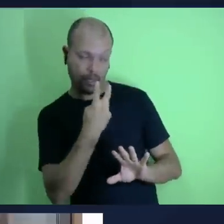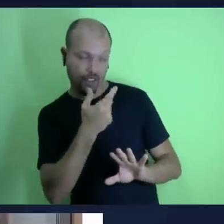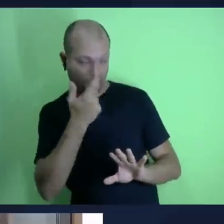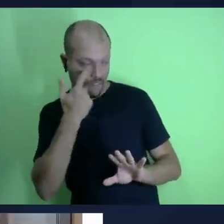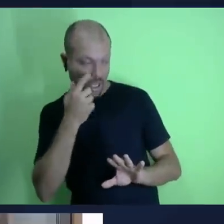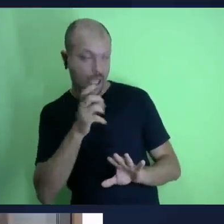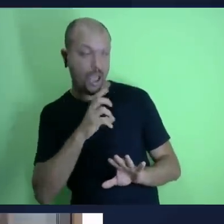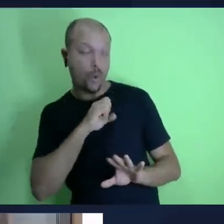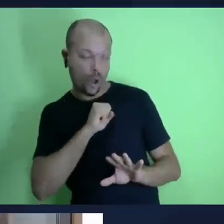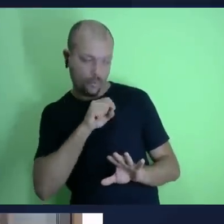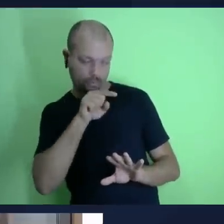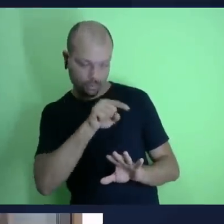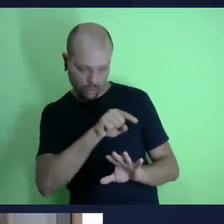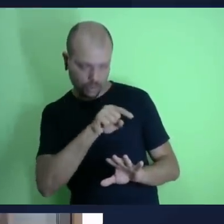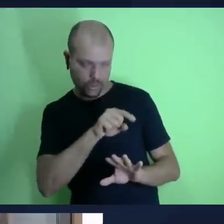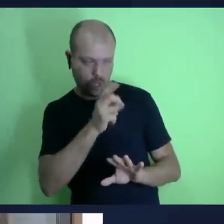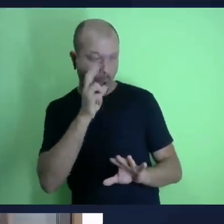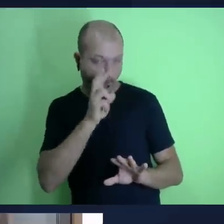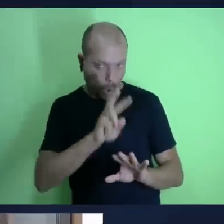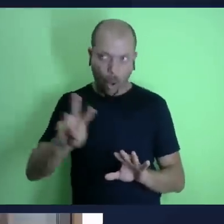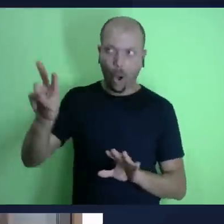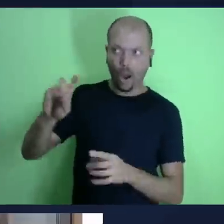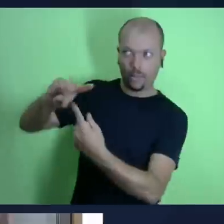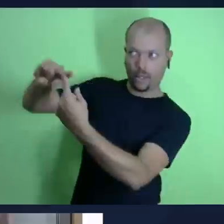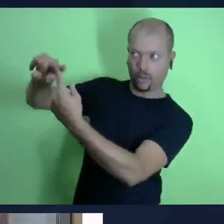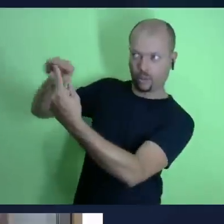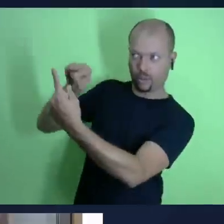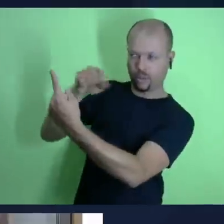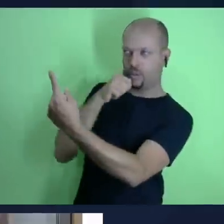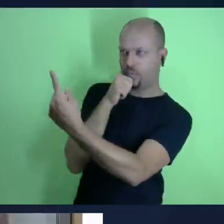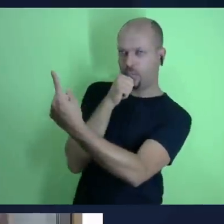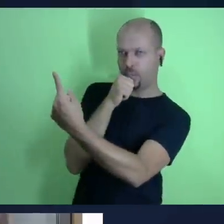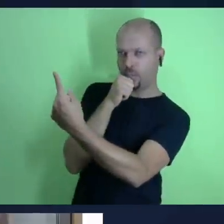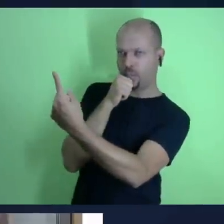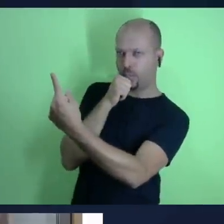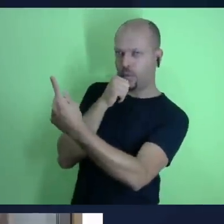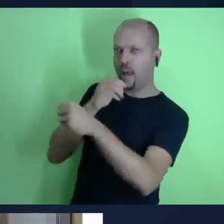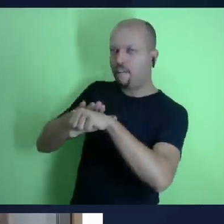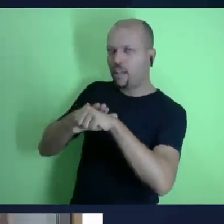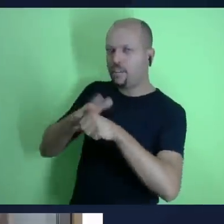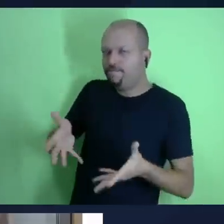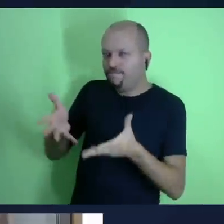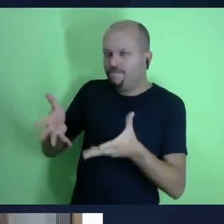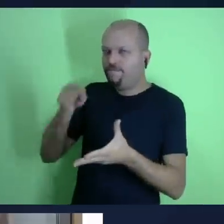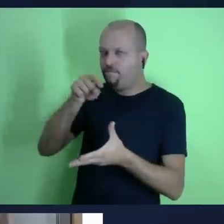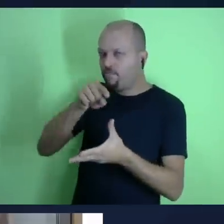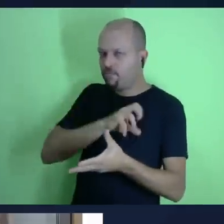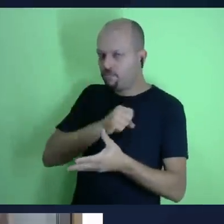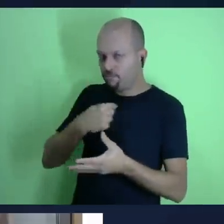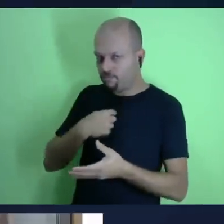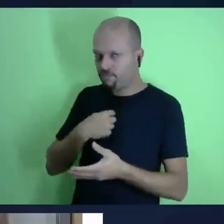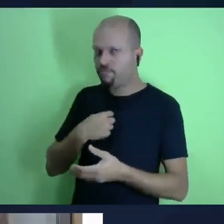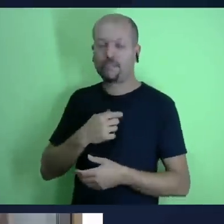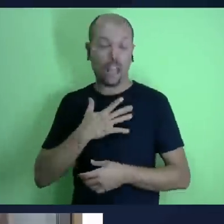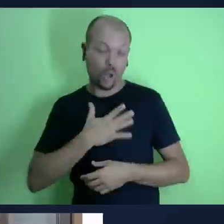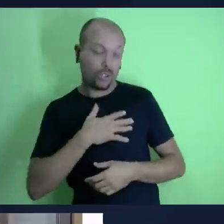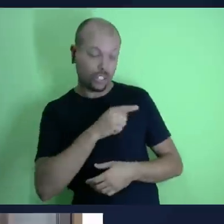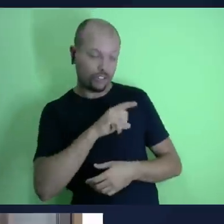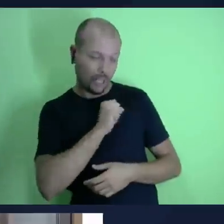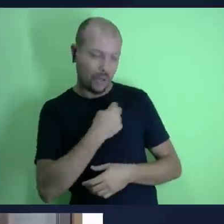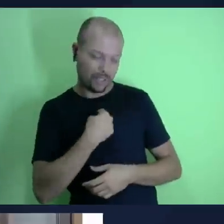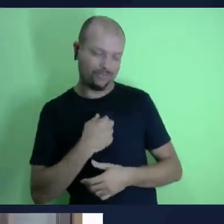profundamente assim como eu amo porque porque o amor ele é transformador ele é muito poderoso na vida das pessoas